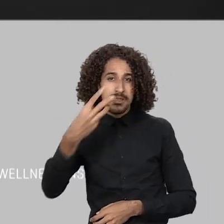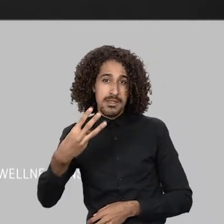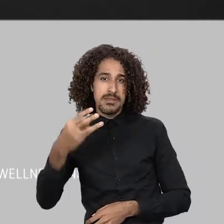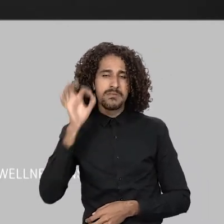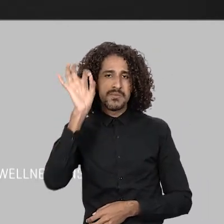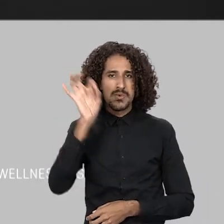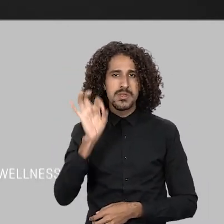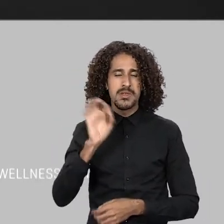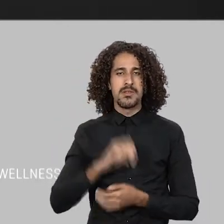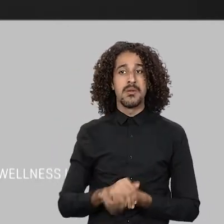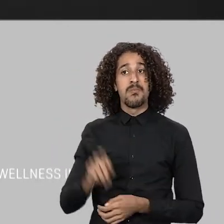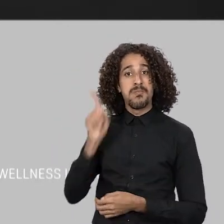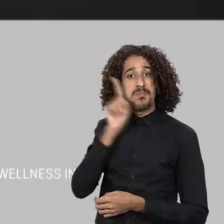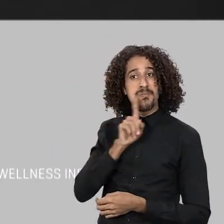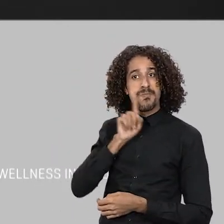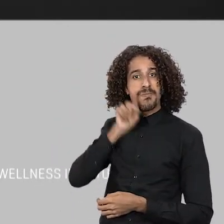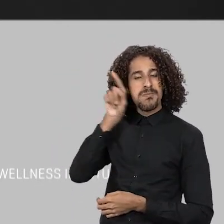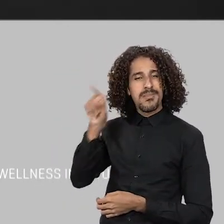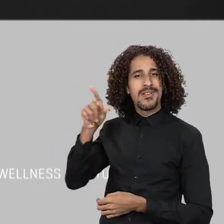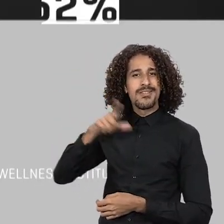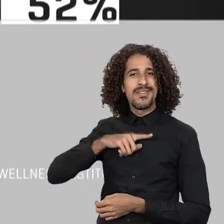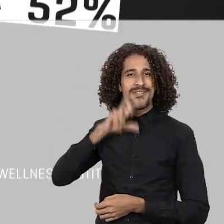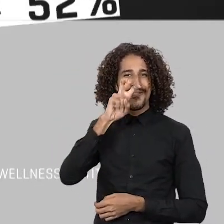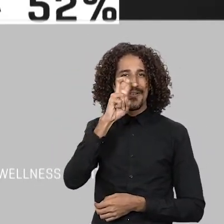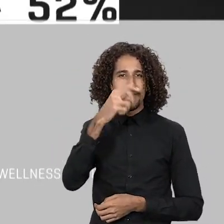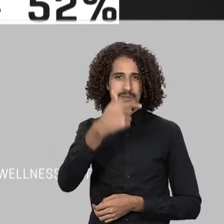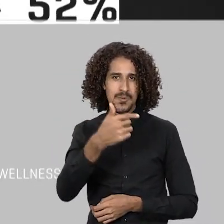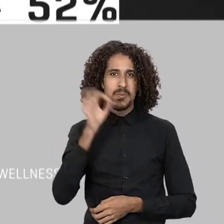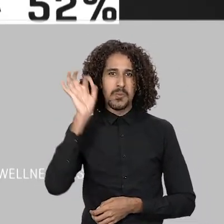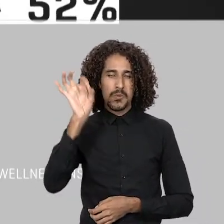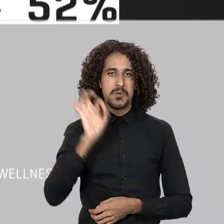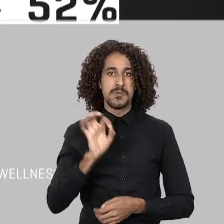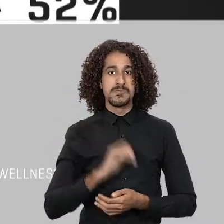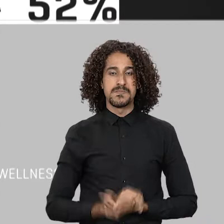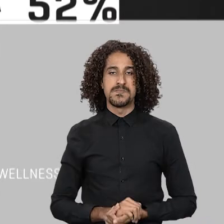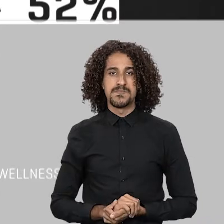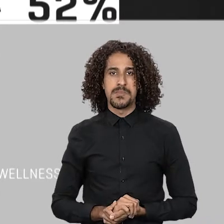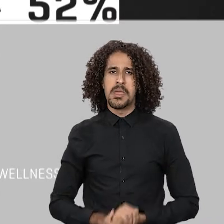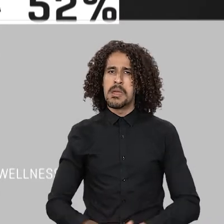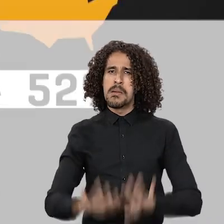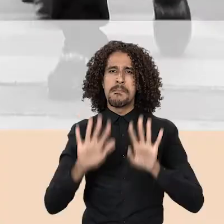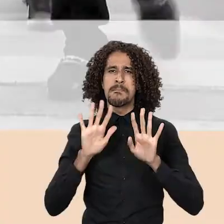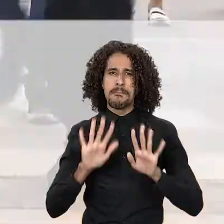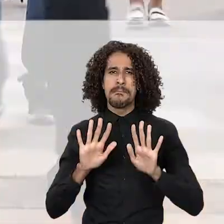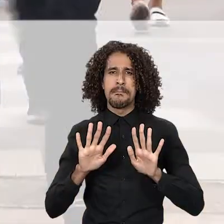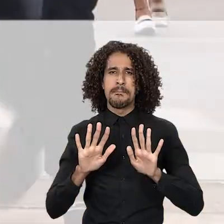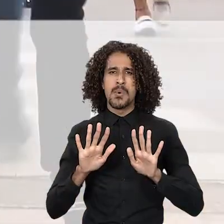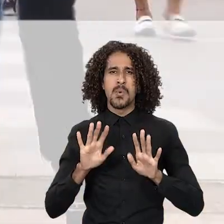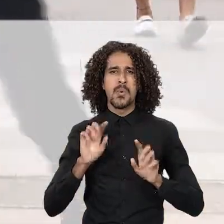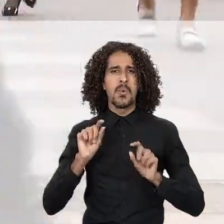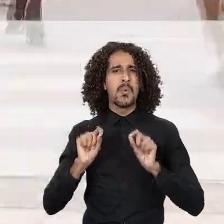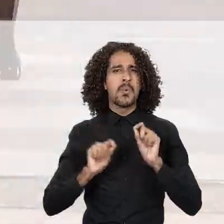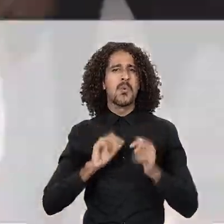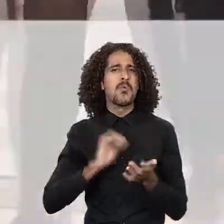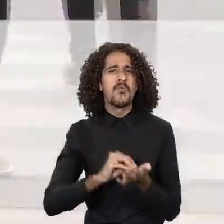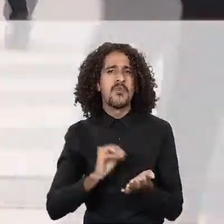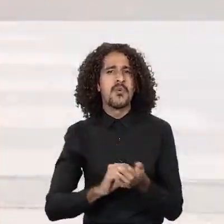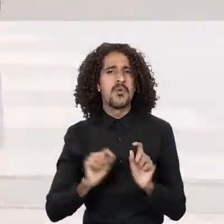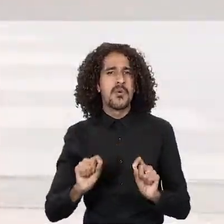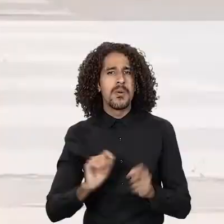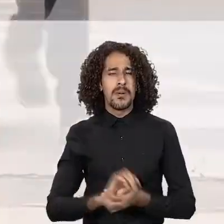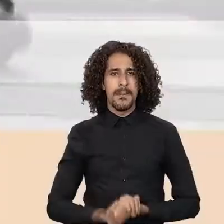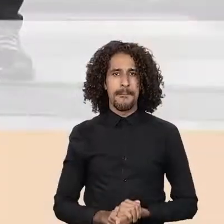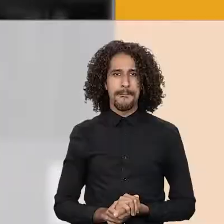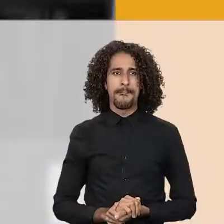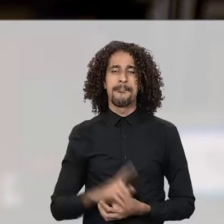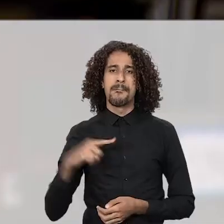23%. E nos Estados Unidos, 52%. Mas, afinal, o que está faltando?